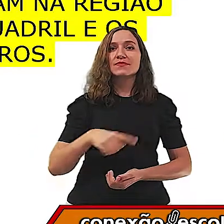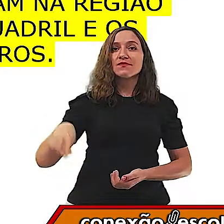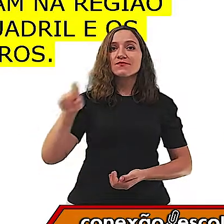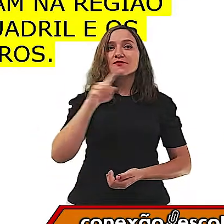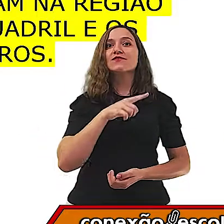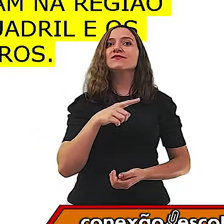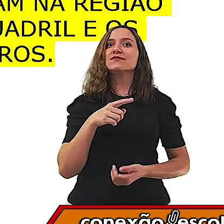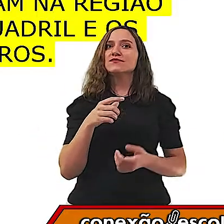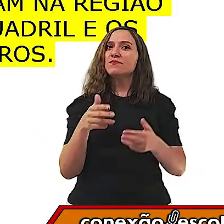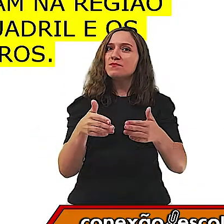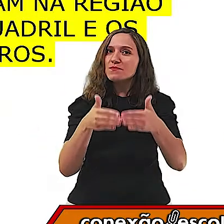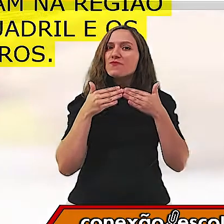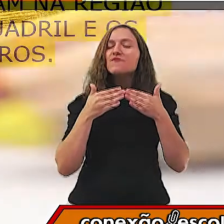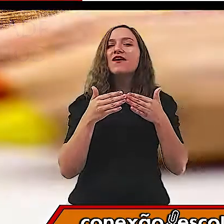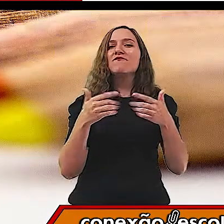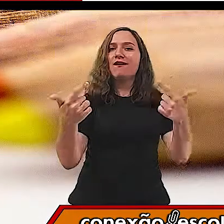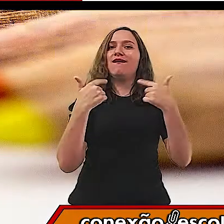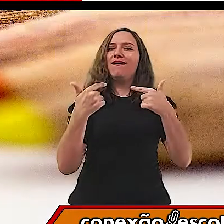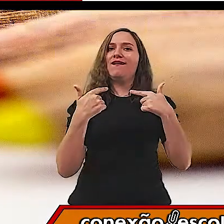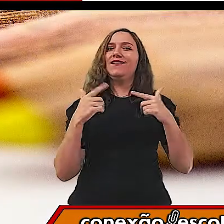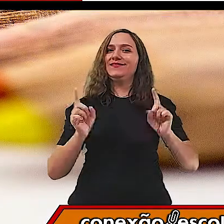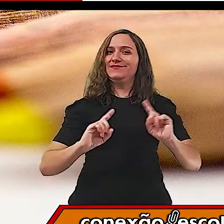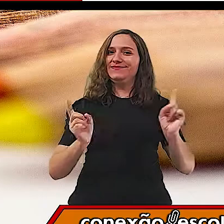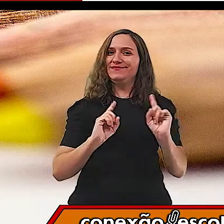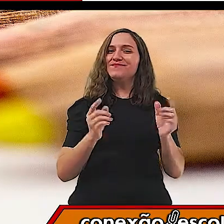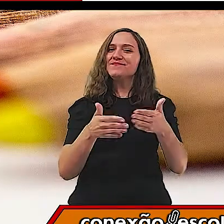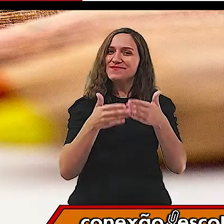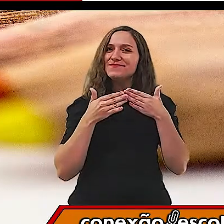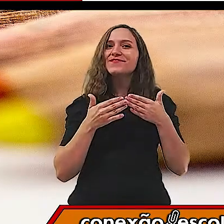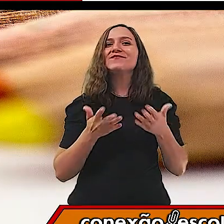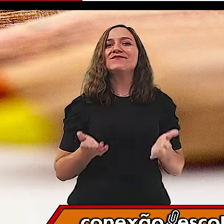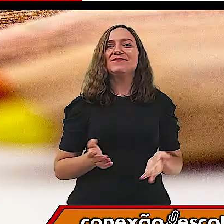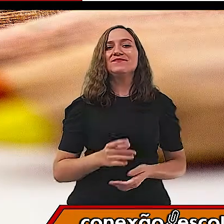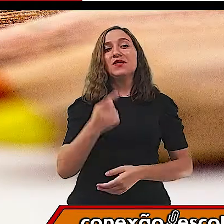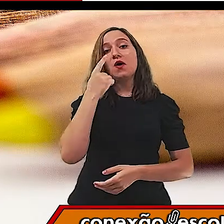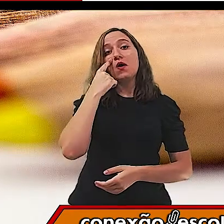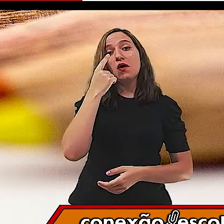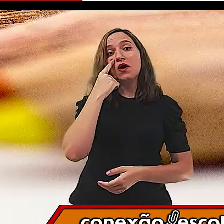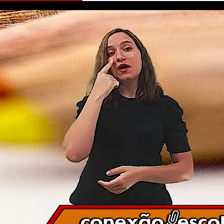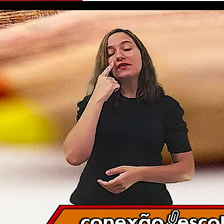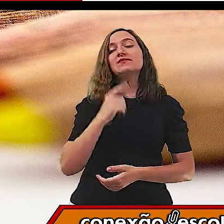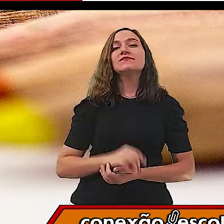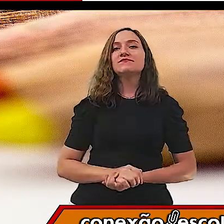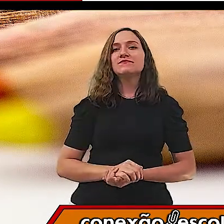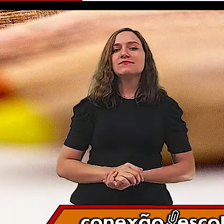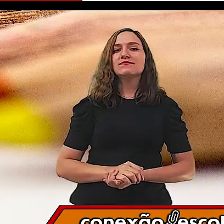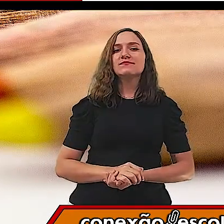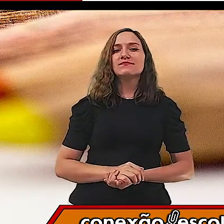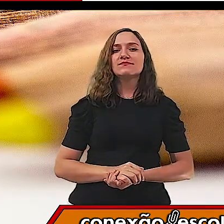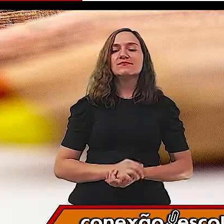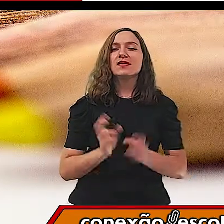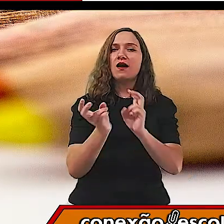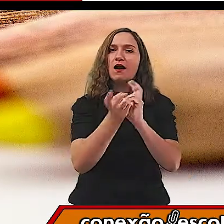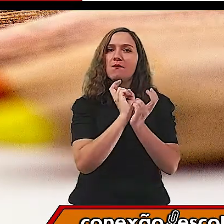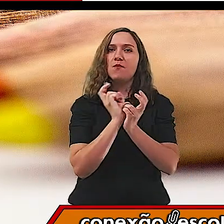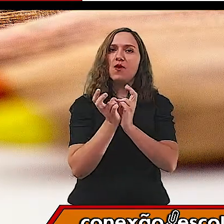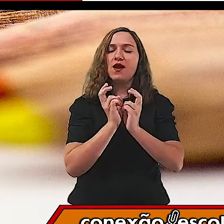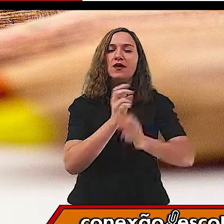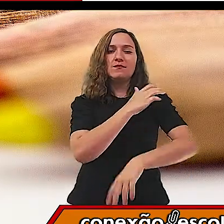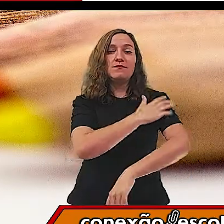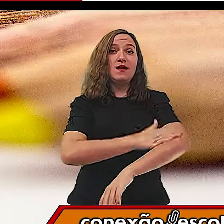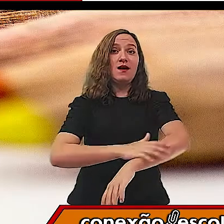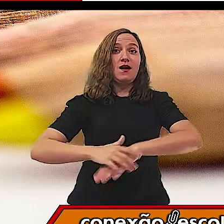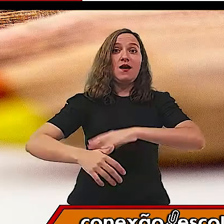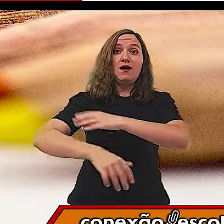vão sorrir, por favor. Tá bom? Então, olha só. Na capoeira, os membros superiores,